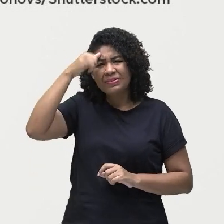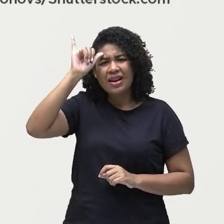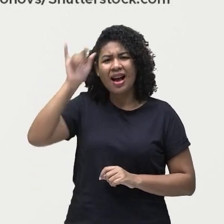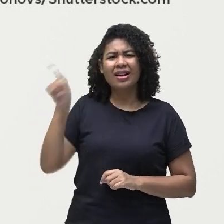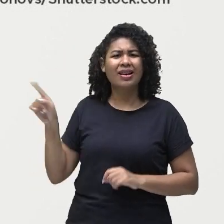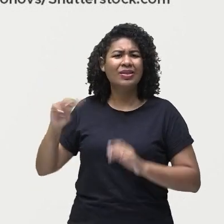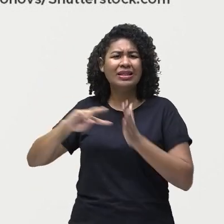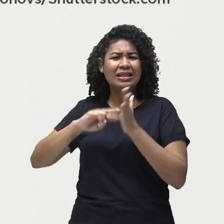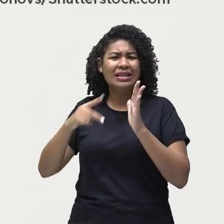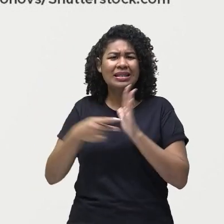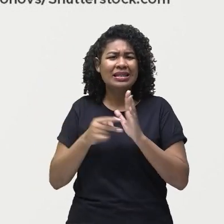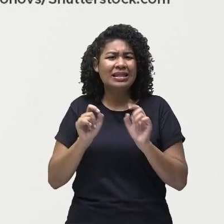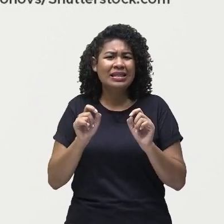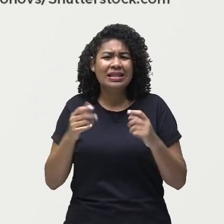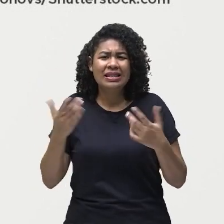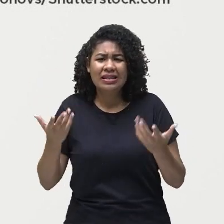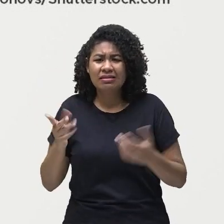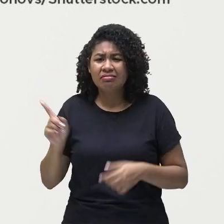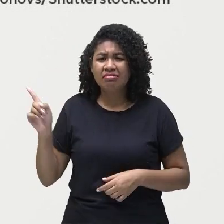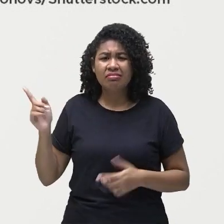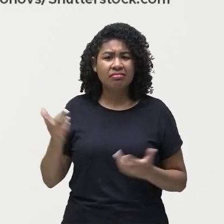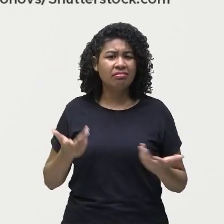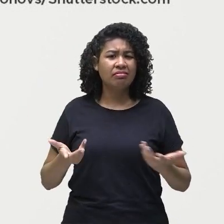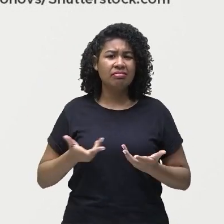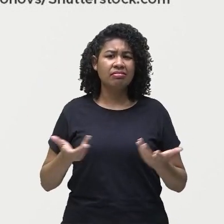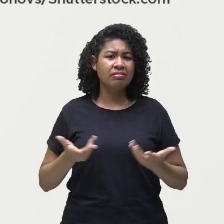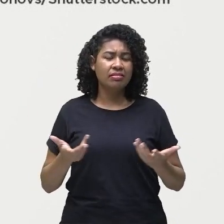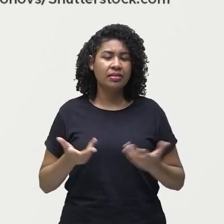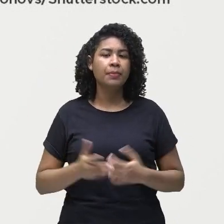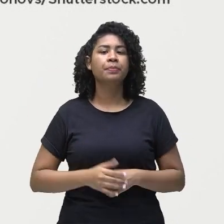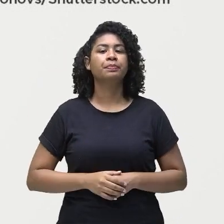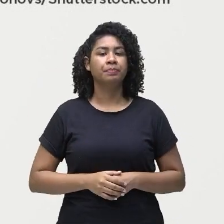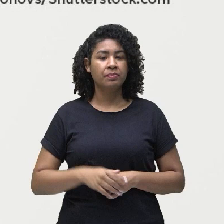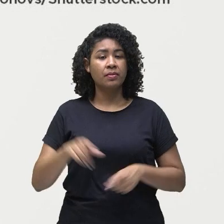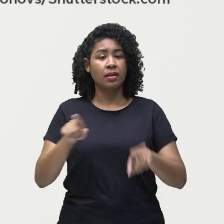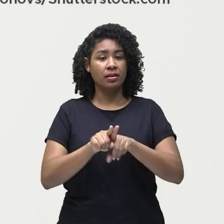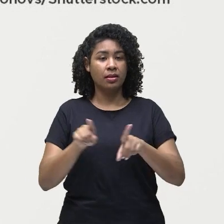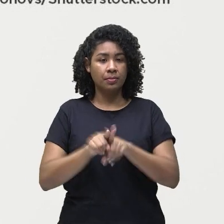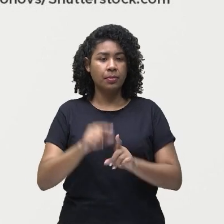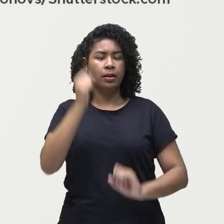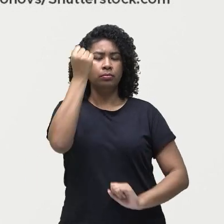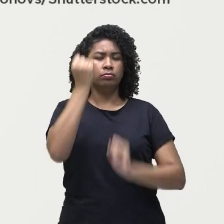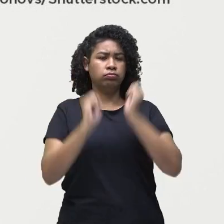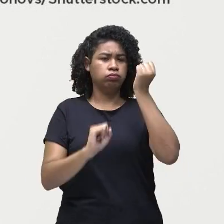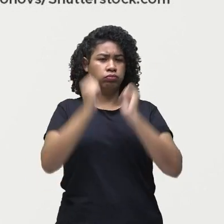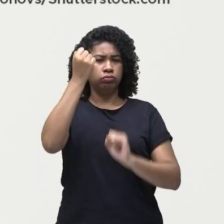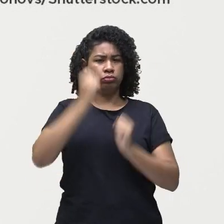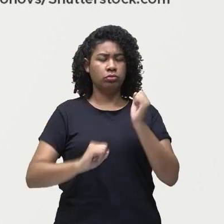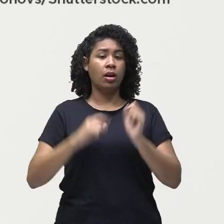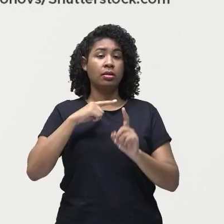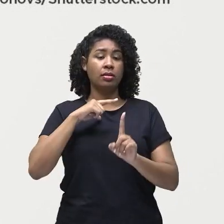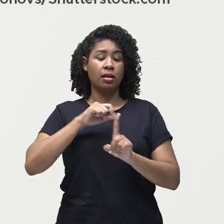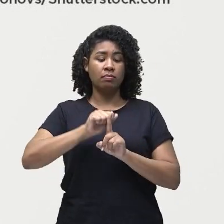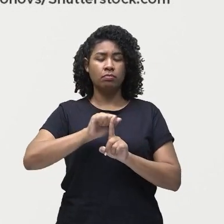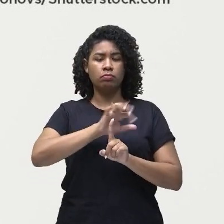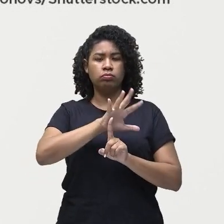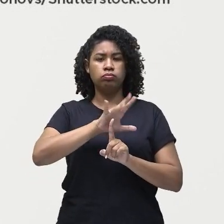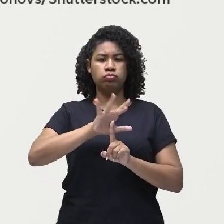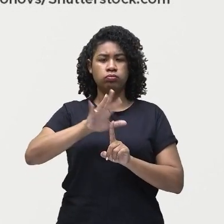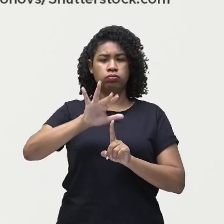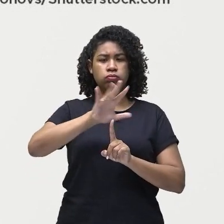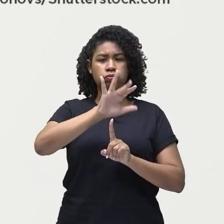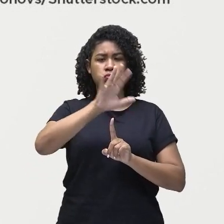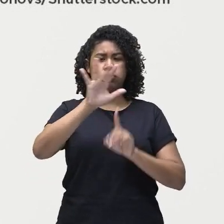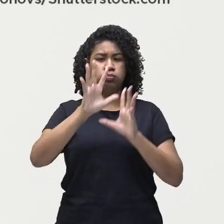desse gás metano. E também tem as indústrias, o processo industrialização e processos